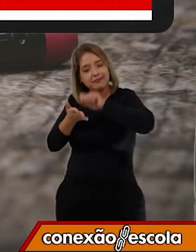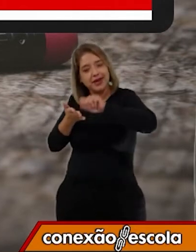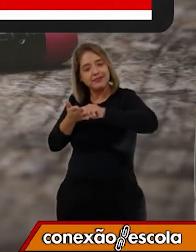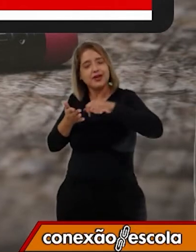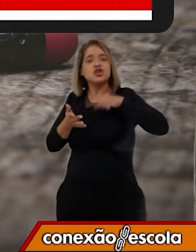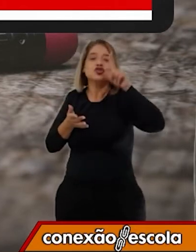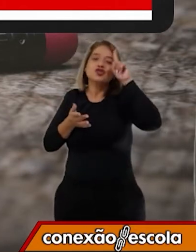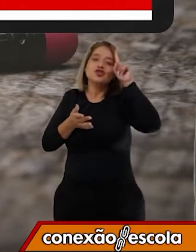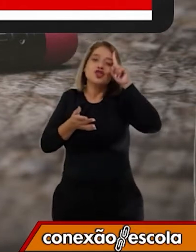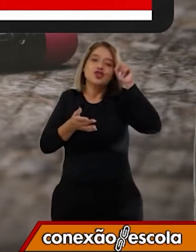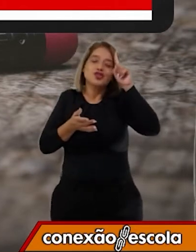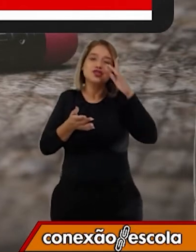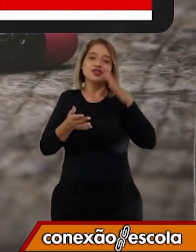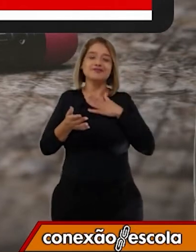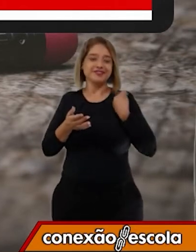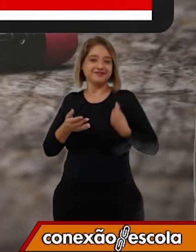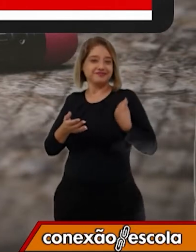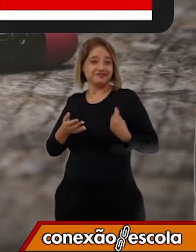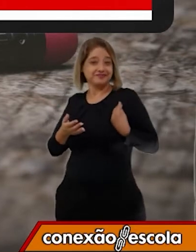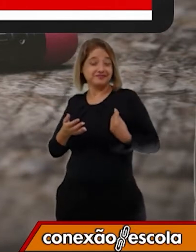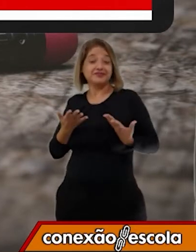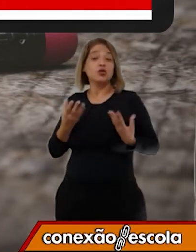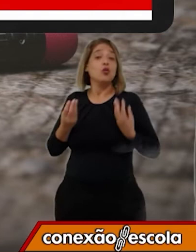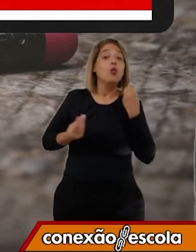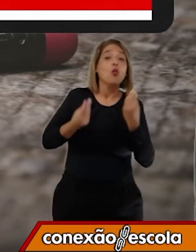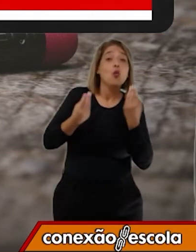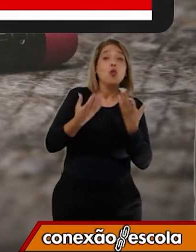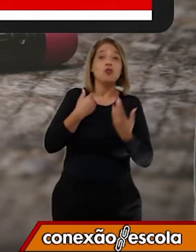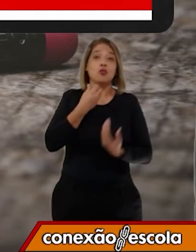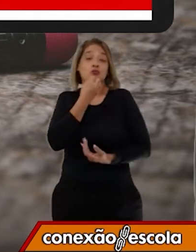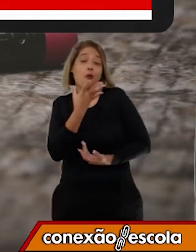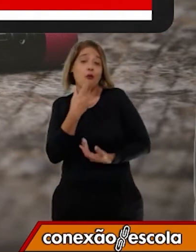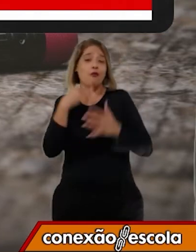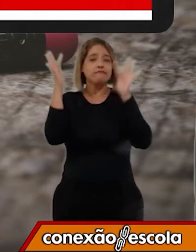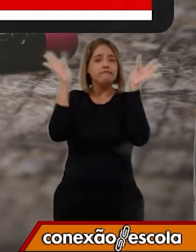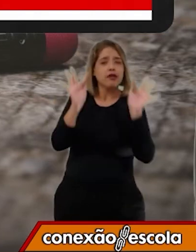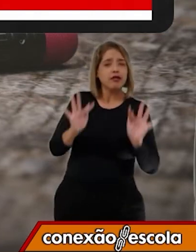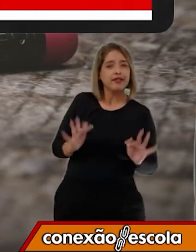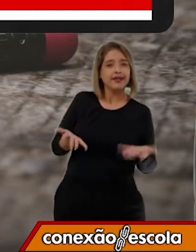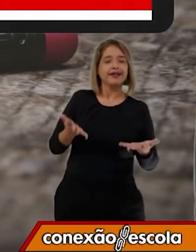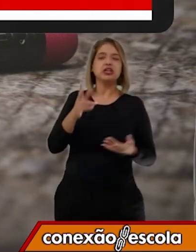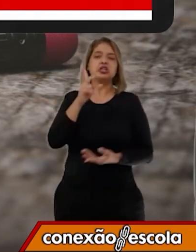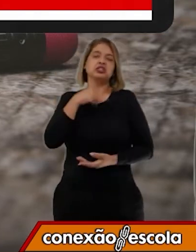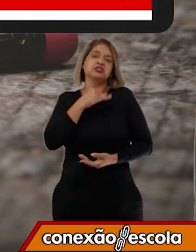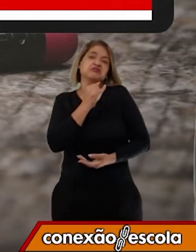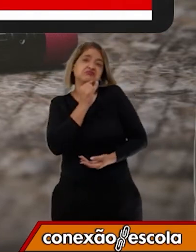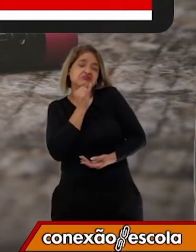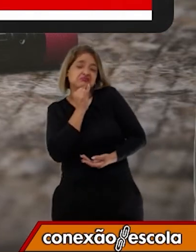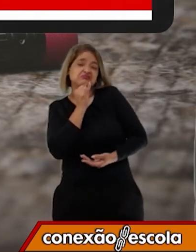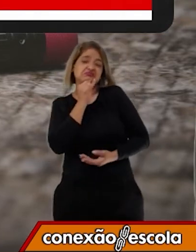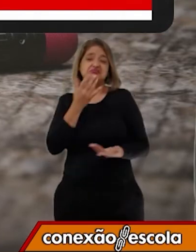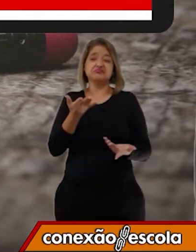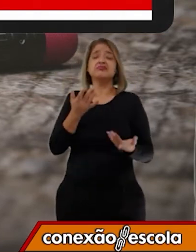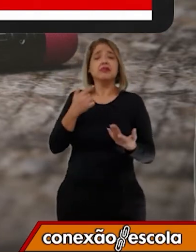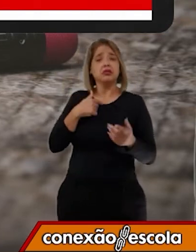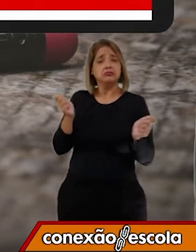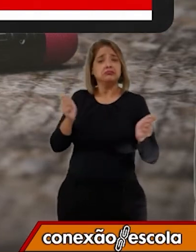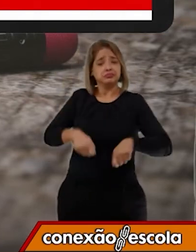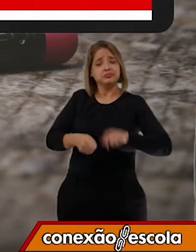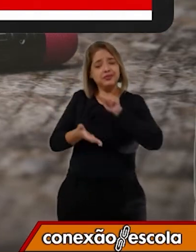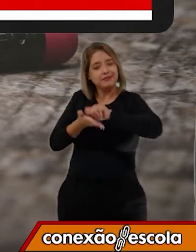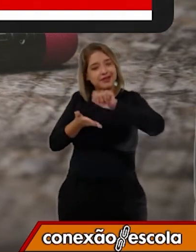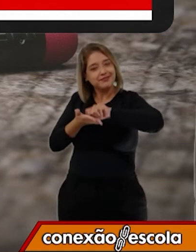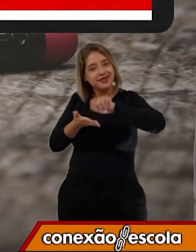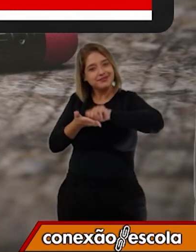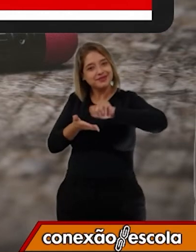dia. Como foi o seu dia, se você está feliz, no dia que você está triste. Você pode anotar no